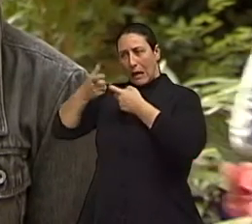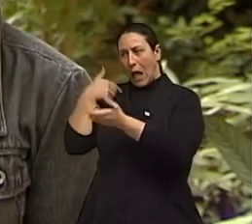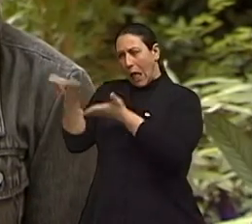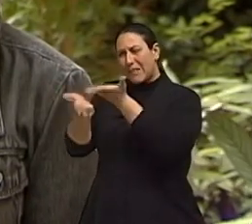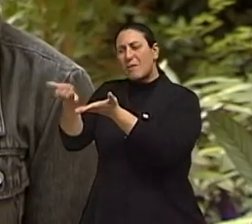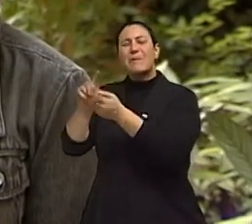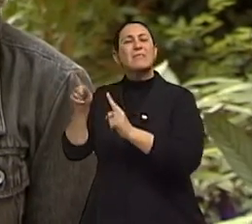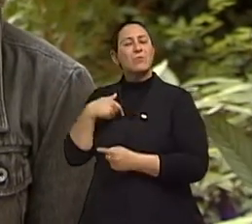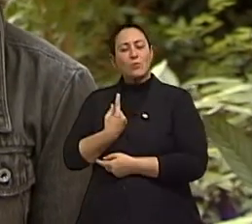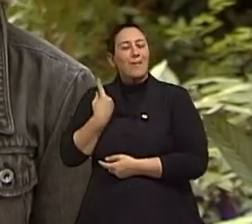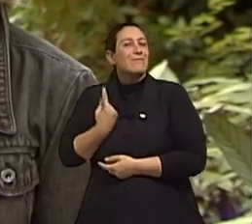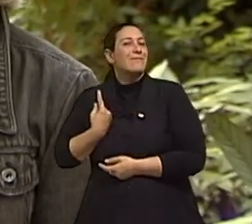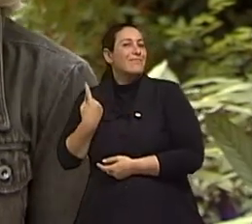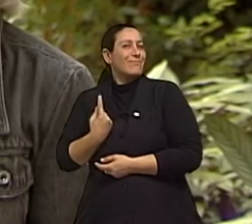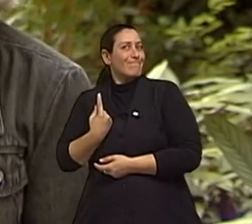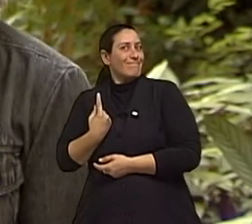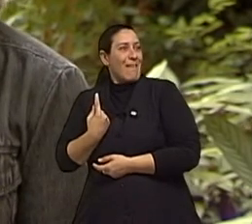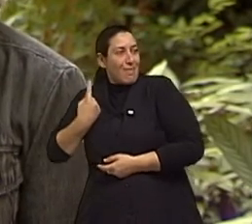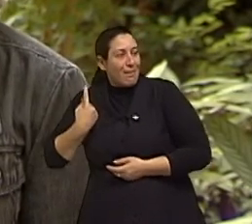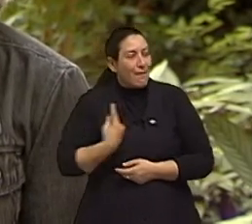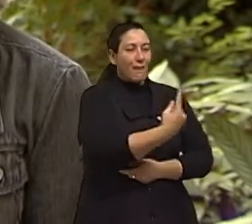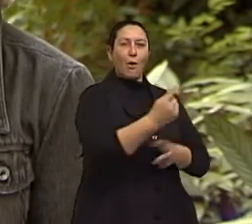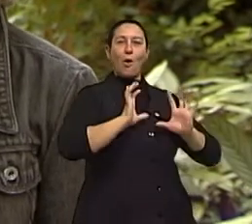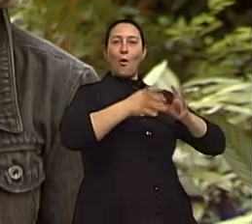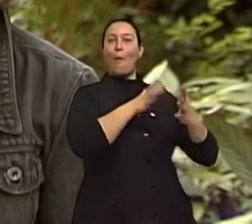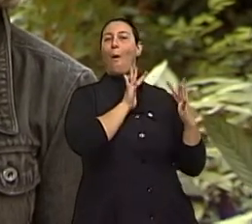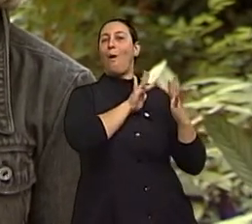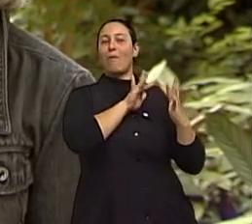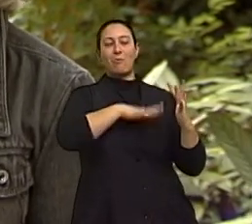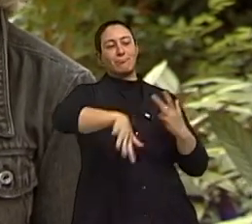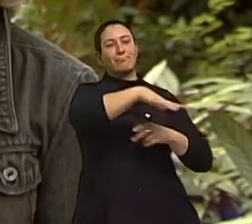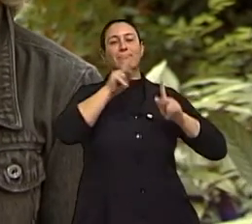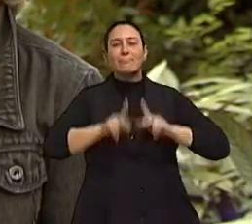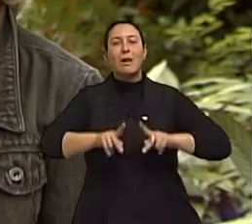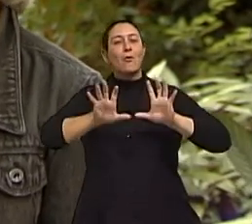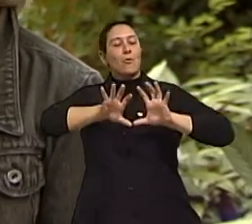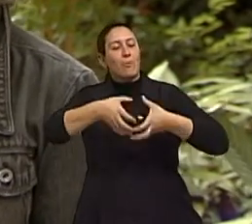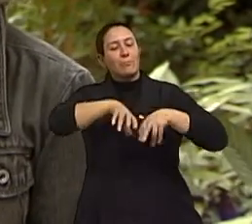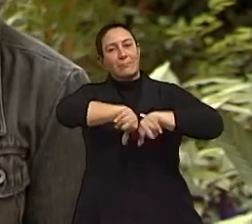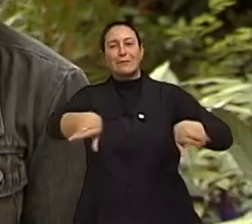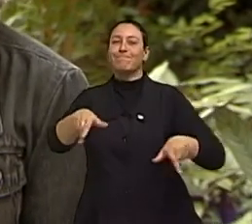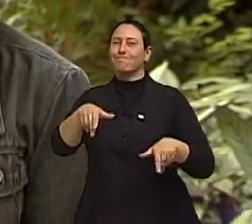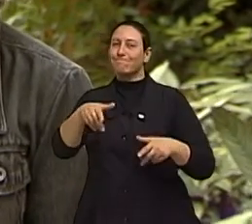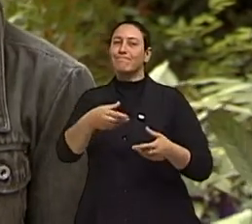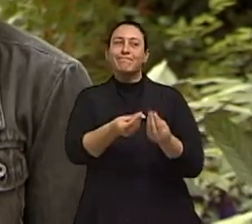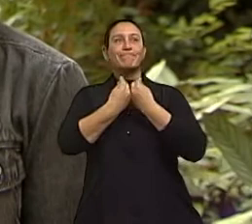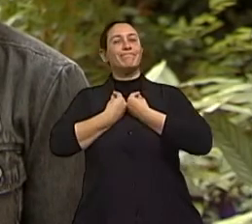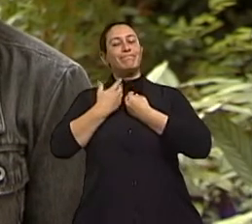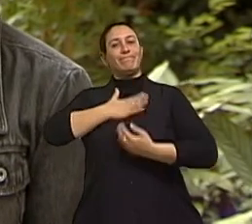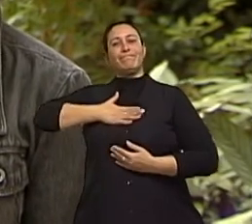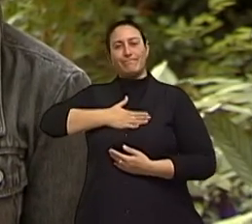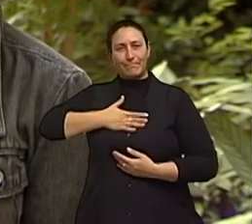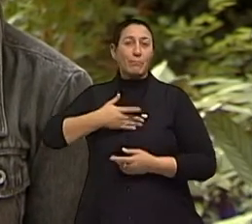muito isolado. Então, é muito bom ter esse contato com pessoas e grupos, principalmente quando envolvem pessoas